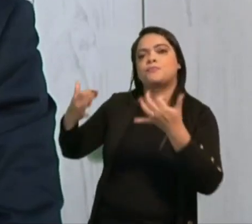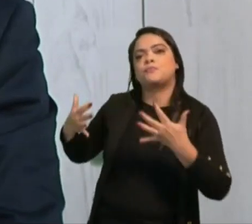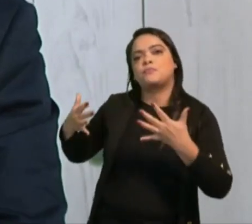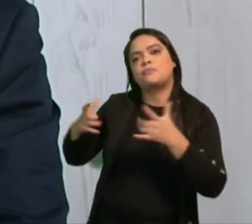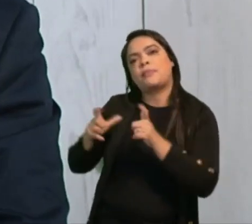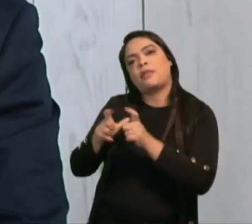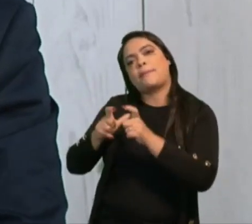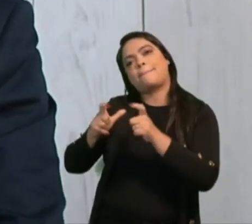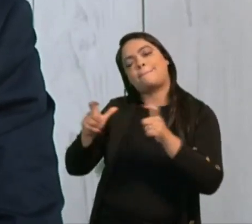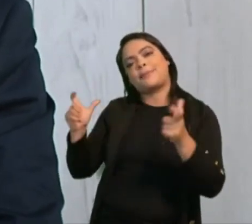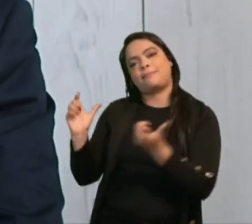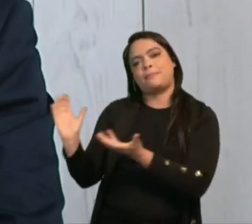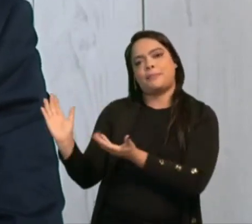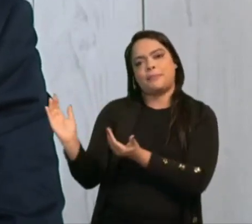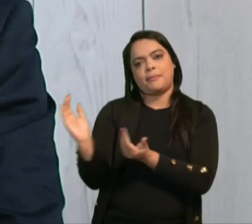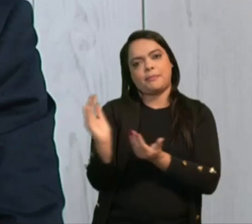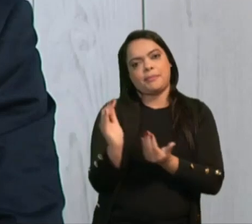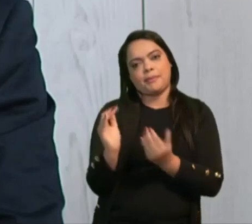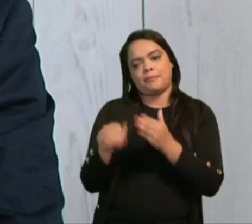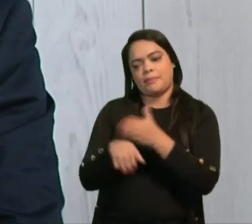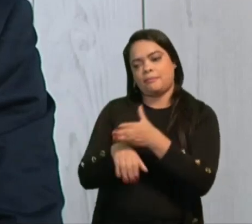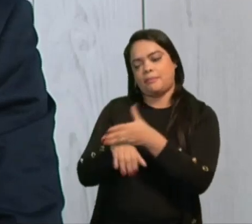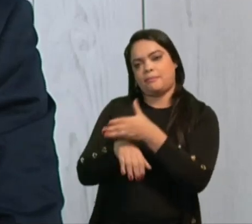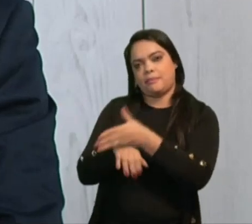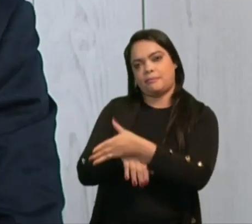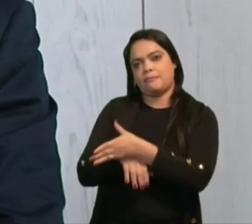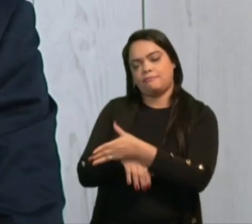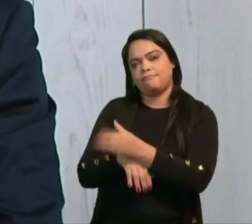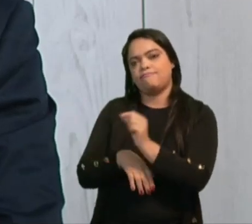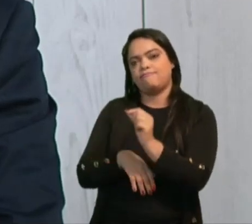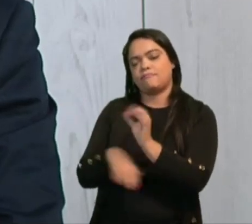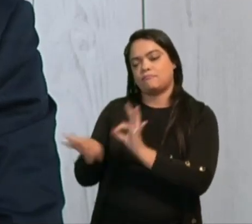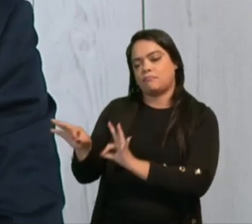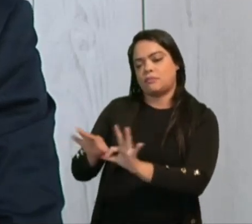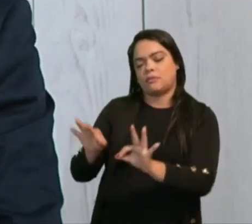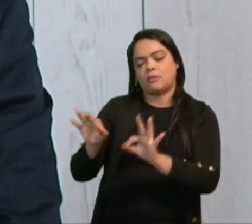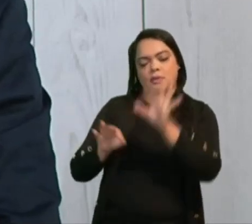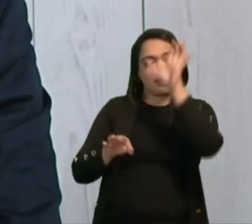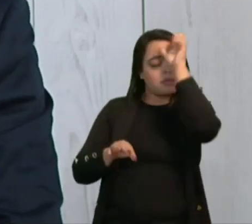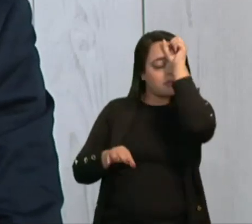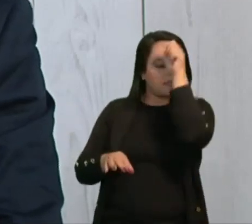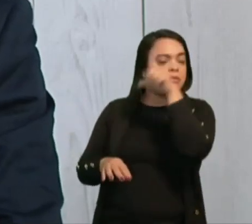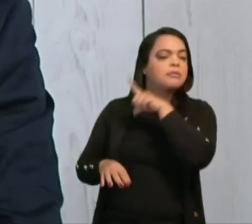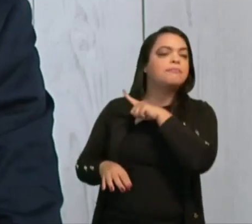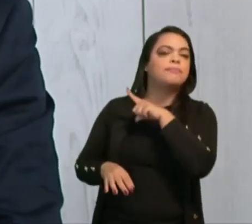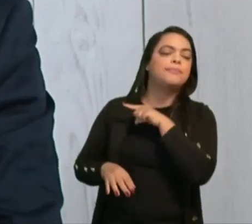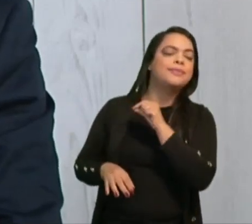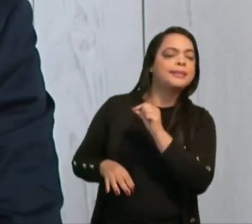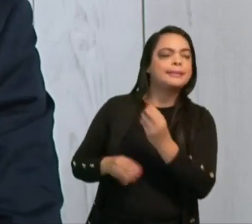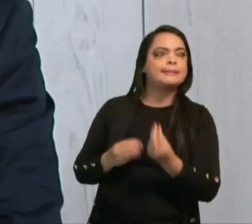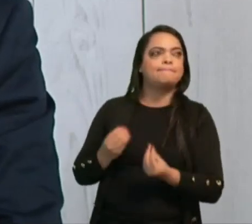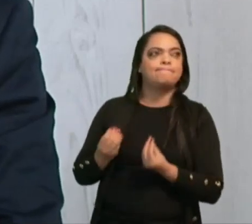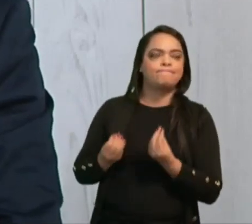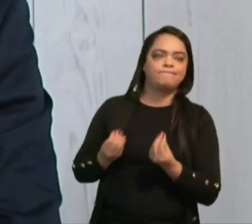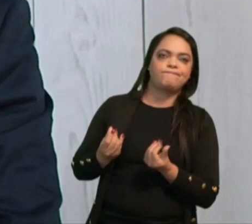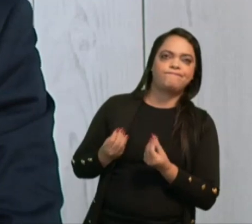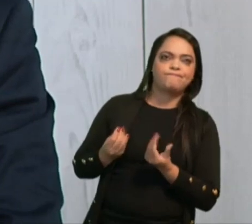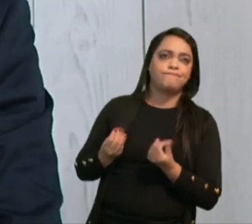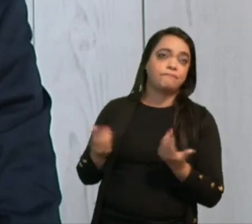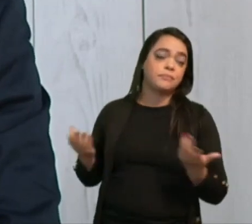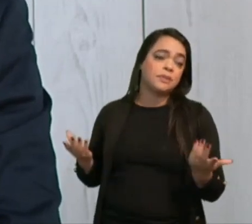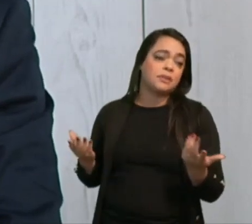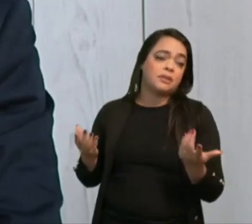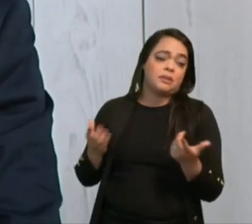maior parte dos jovens que participam do programa de aprendizagem tem algum... muitos